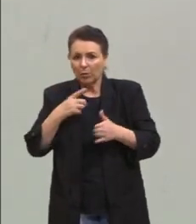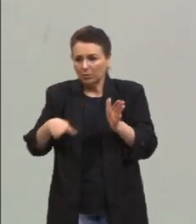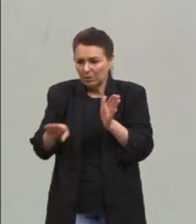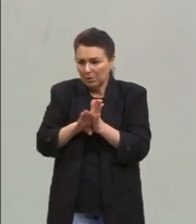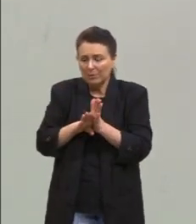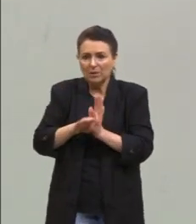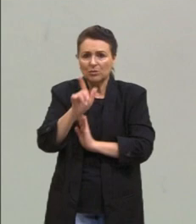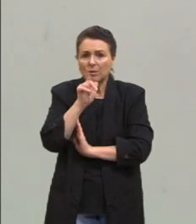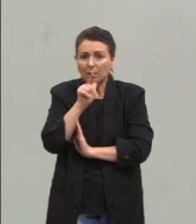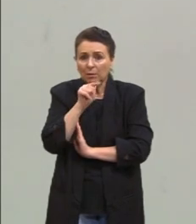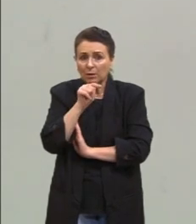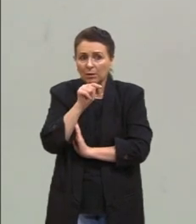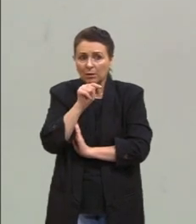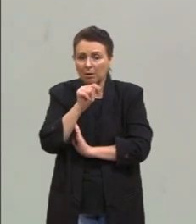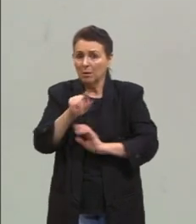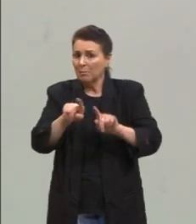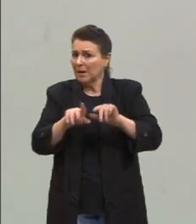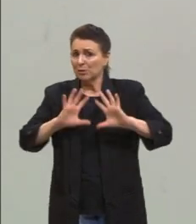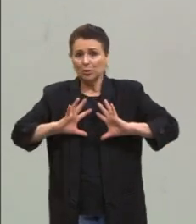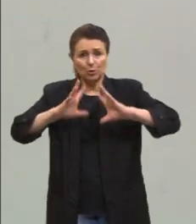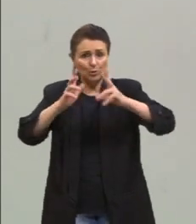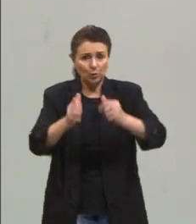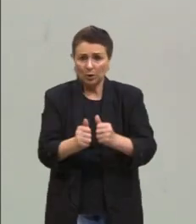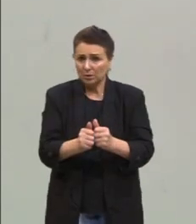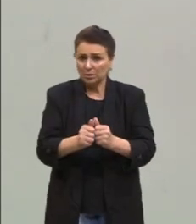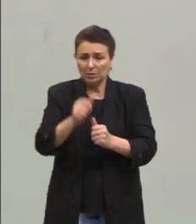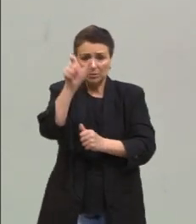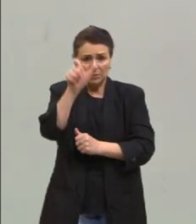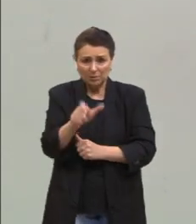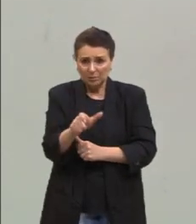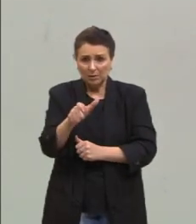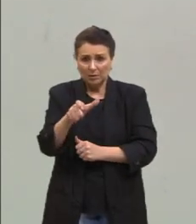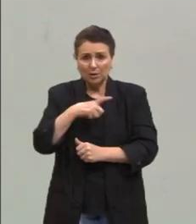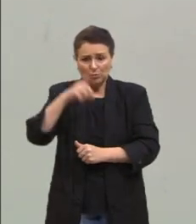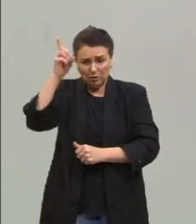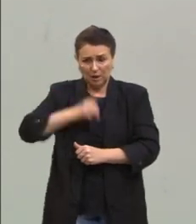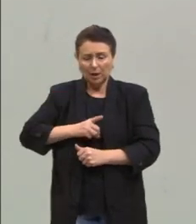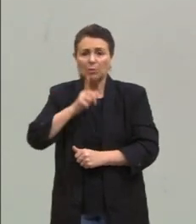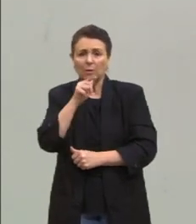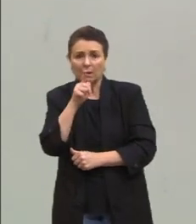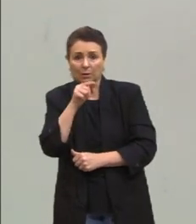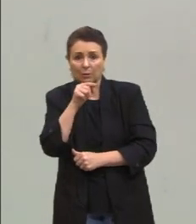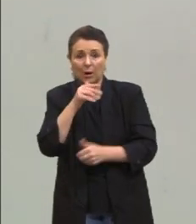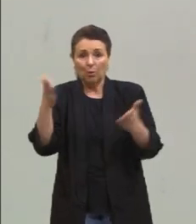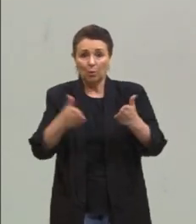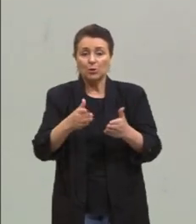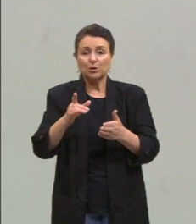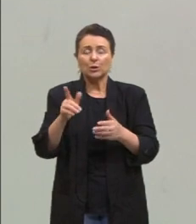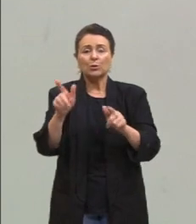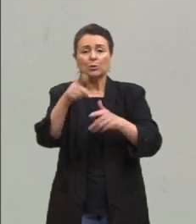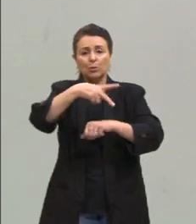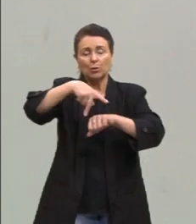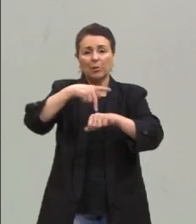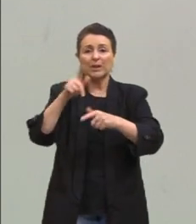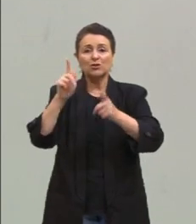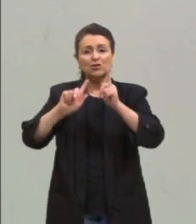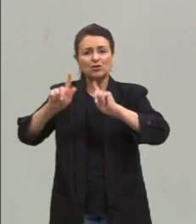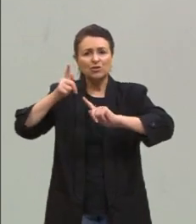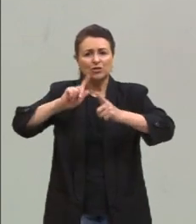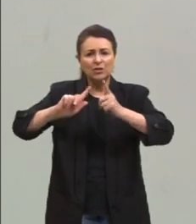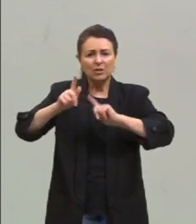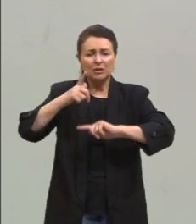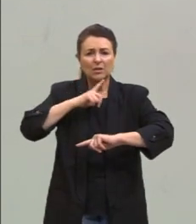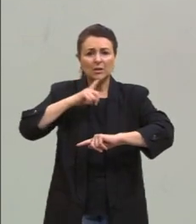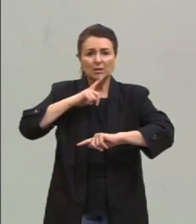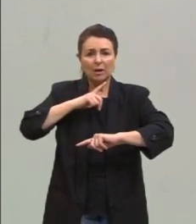Então, em teoria, todo mundo deveria ter água para beber. Hoje em dia, no Chile, a água é privatizada, e tem muitas pessoas que não têm garantia de acesso a